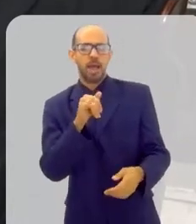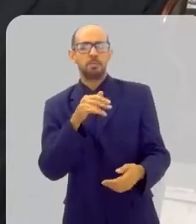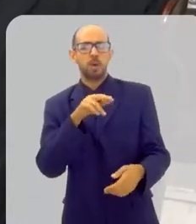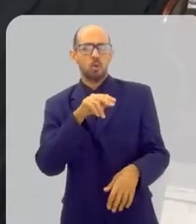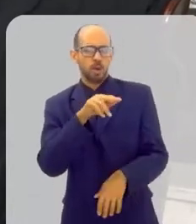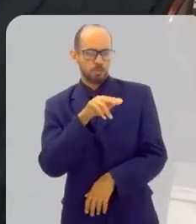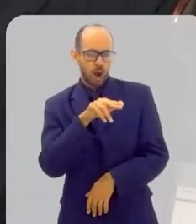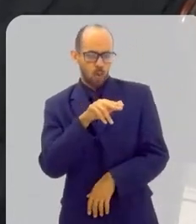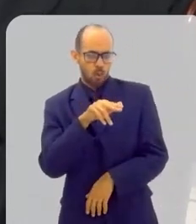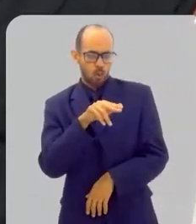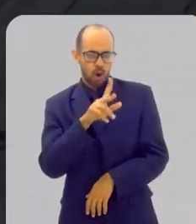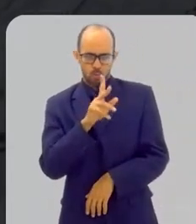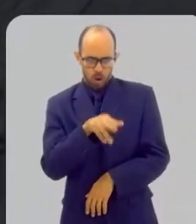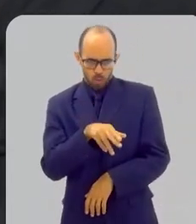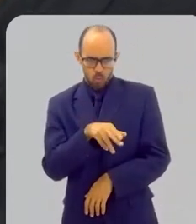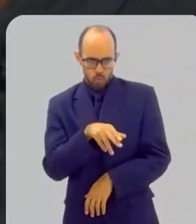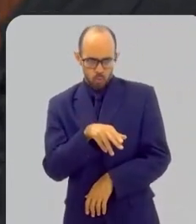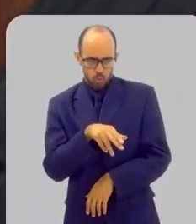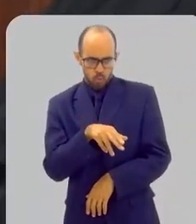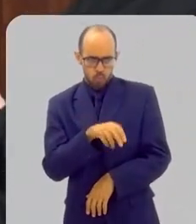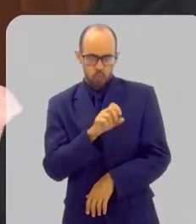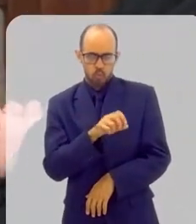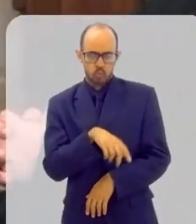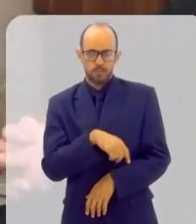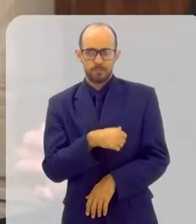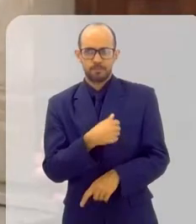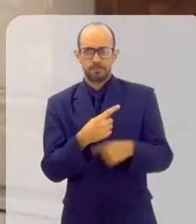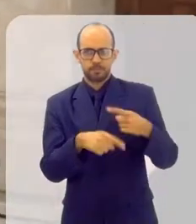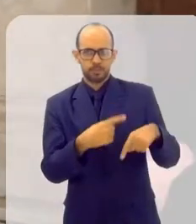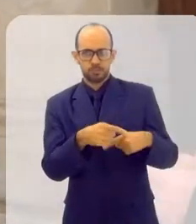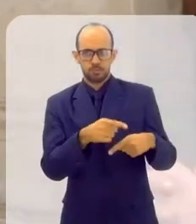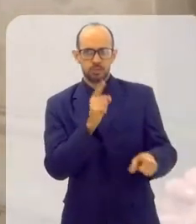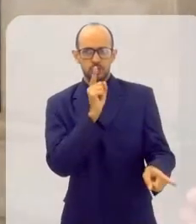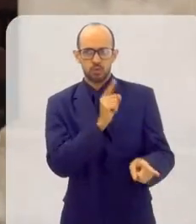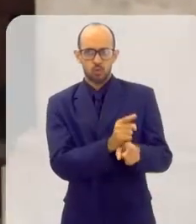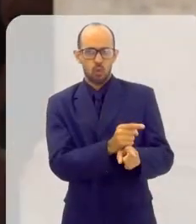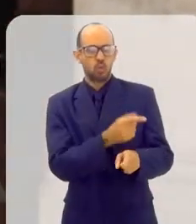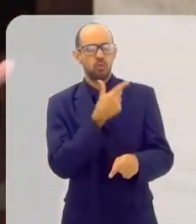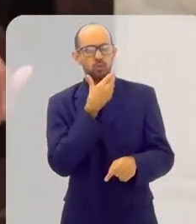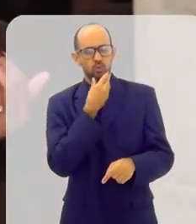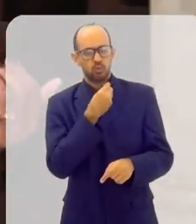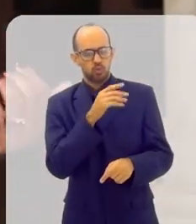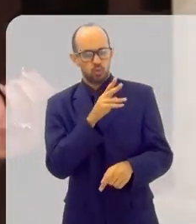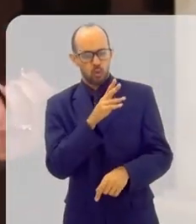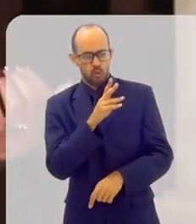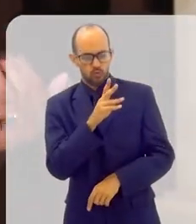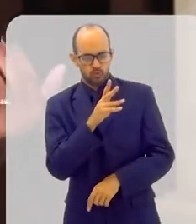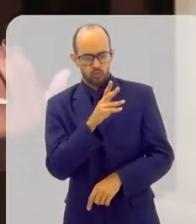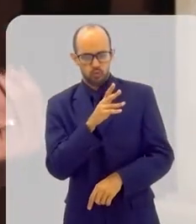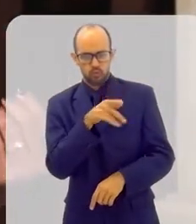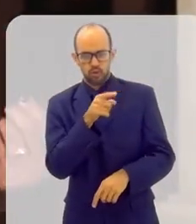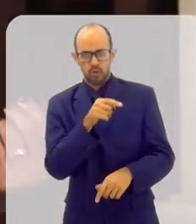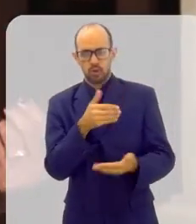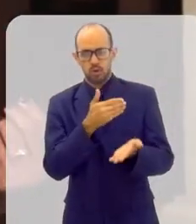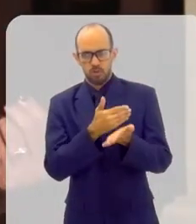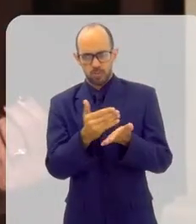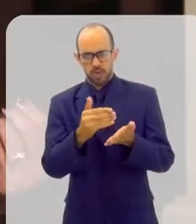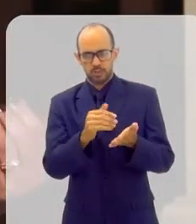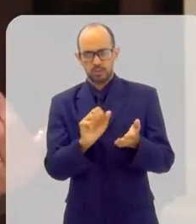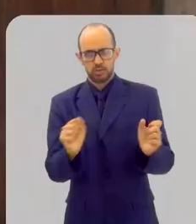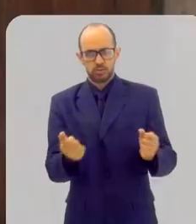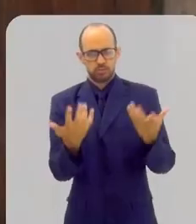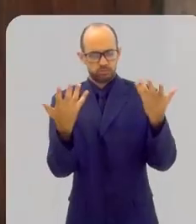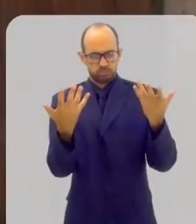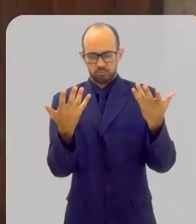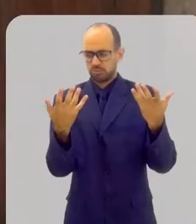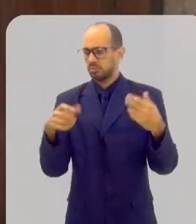irmão, por alguém. Até aí é igual. Aí ela encontra o noivo no altar e começa a cerimônia. Começa